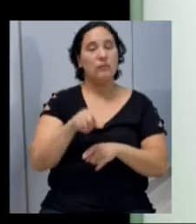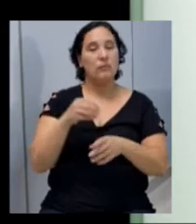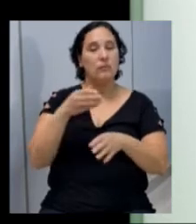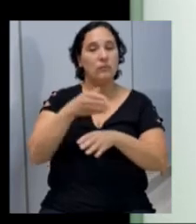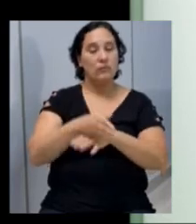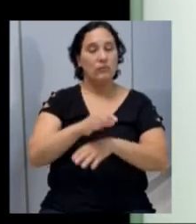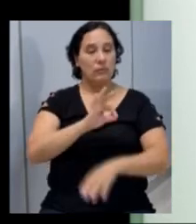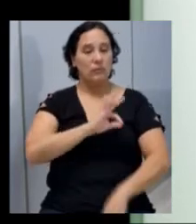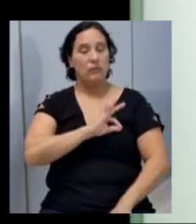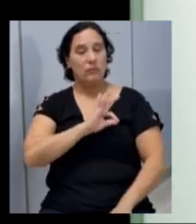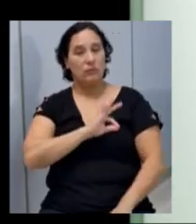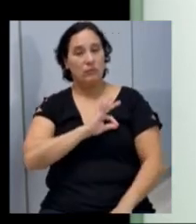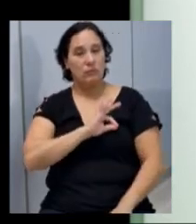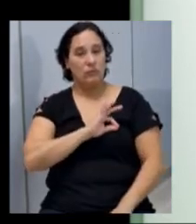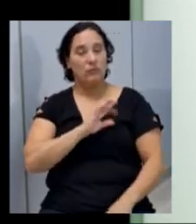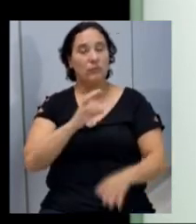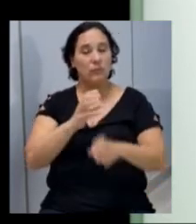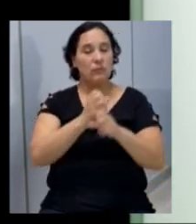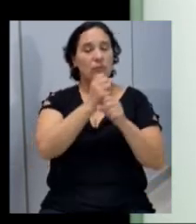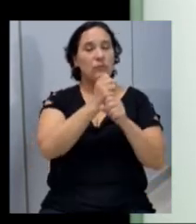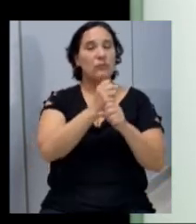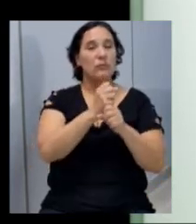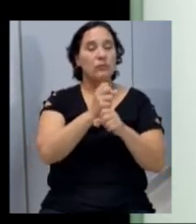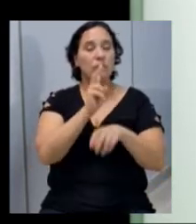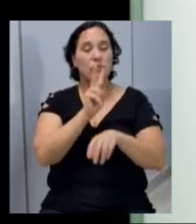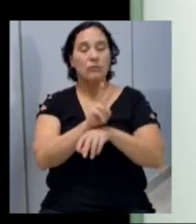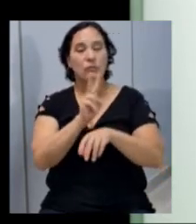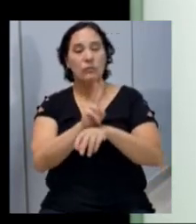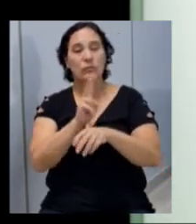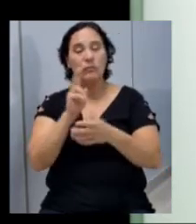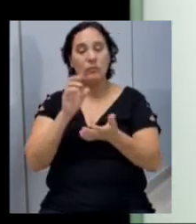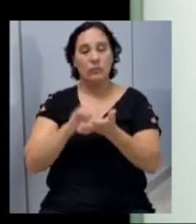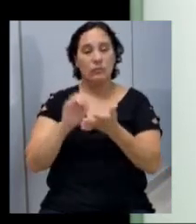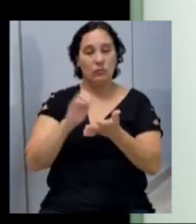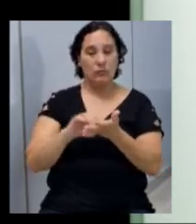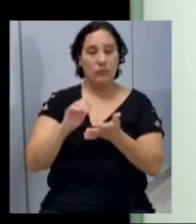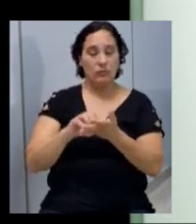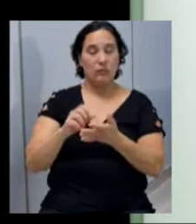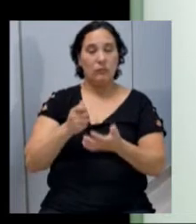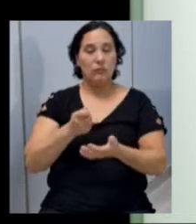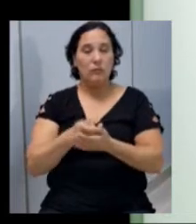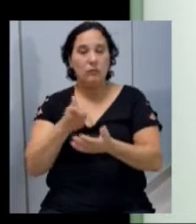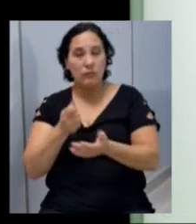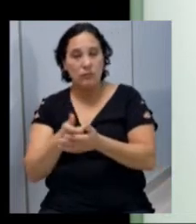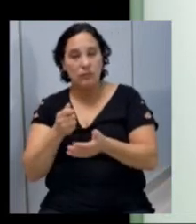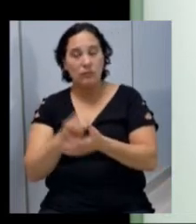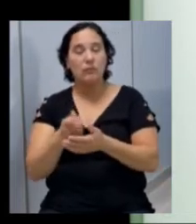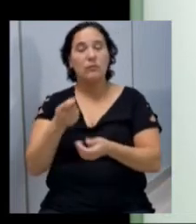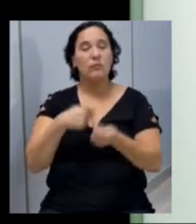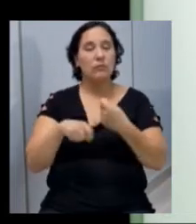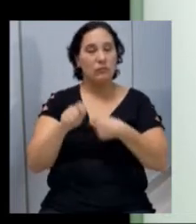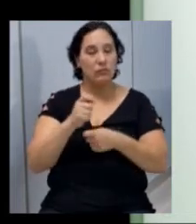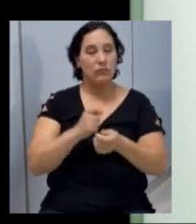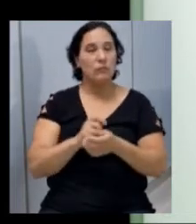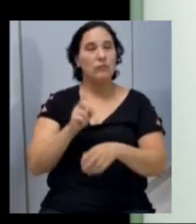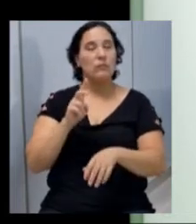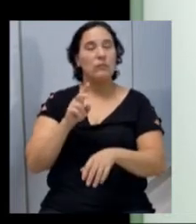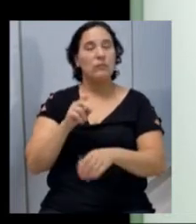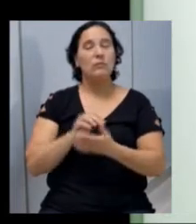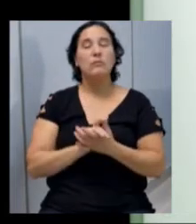a folha de pagamento, os encargos e a manutenção da Secretaria, pagamento das despesas administrativas de manutenção.